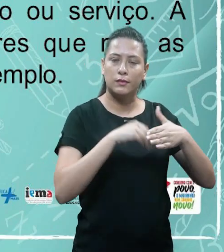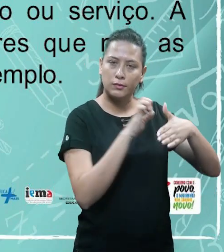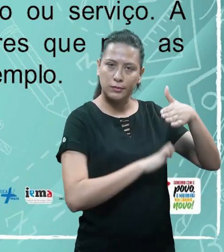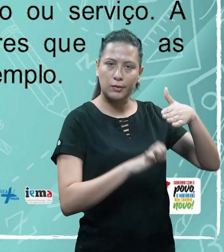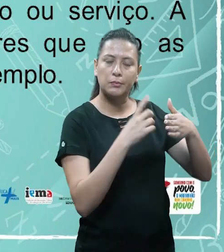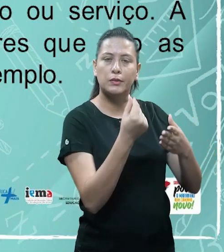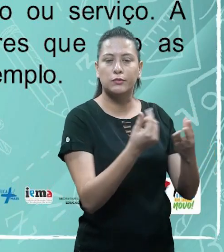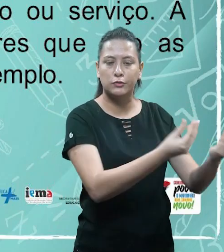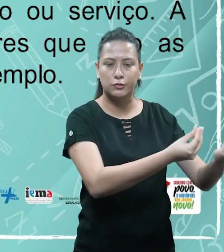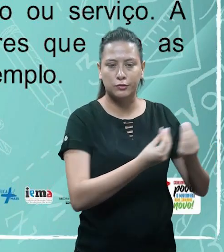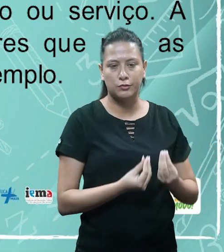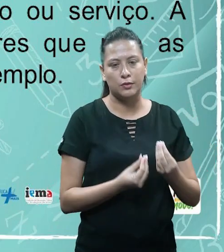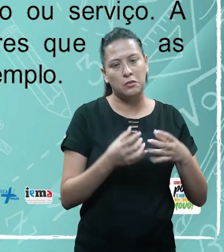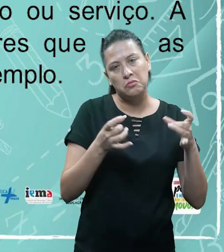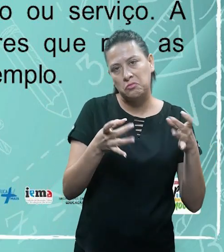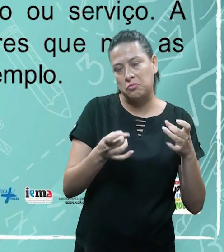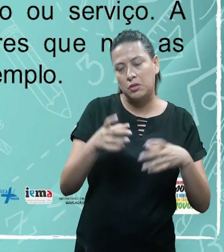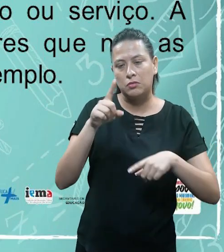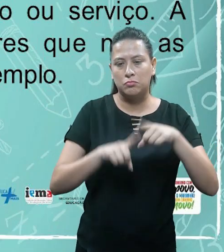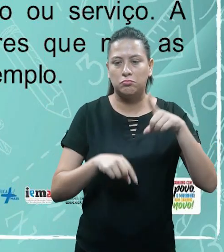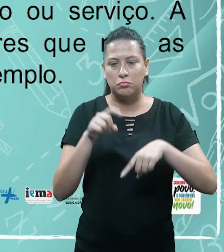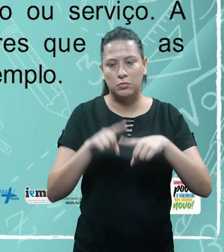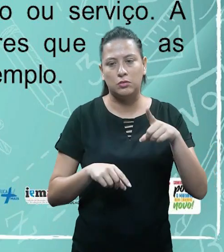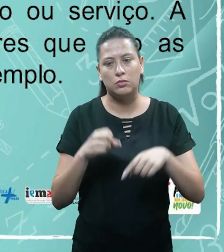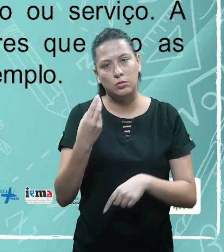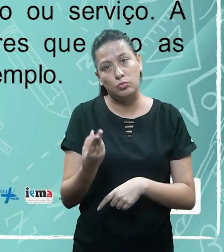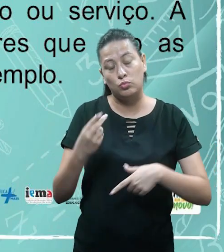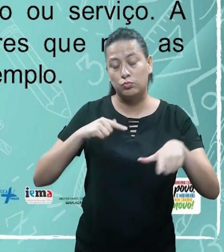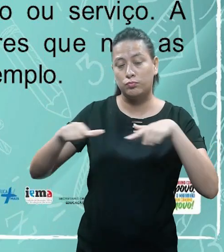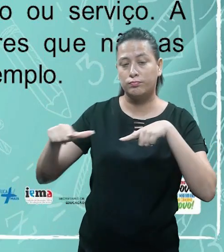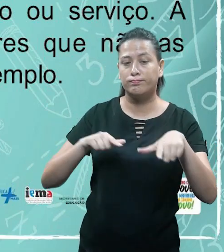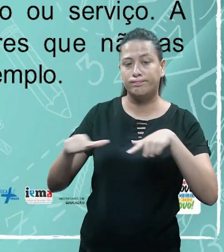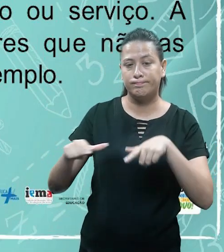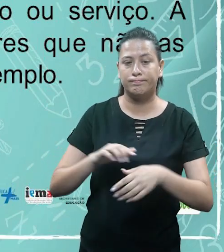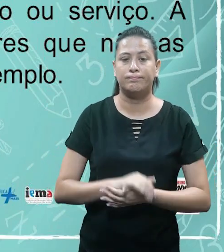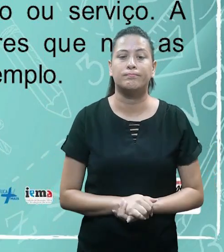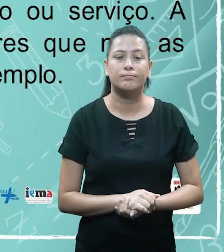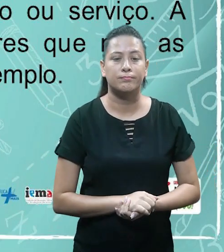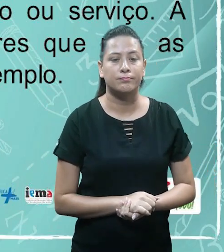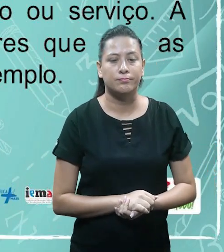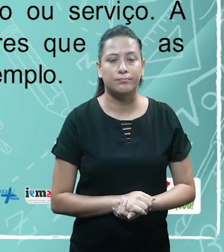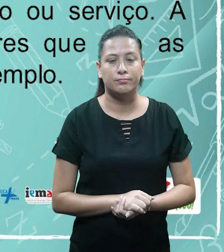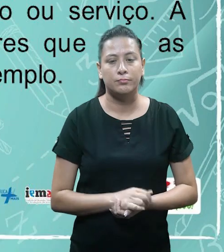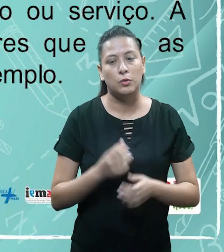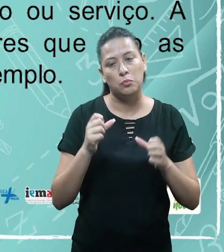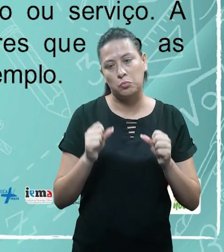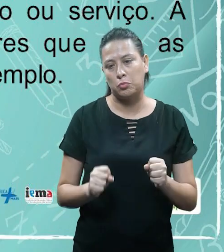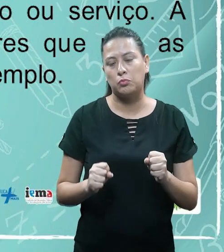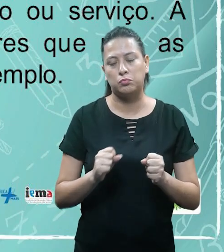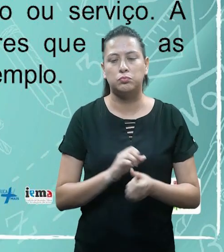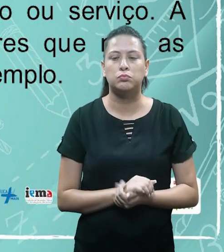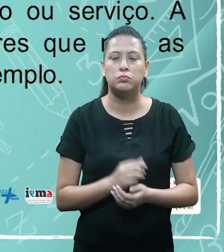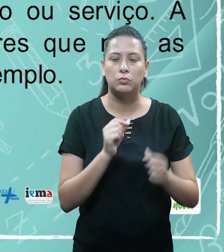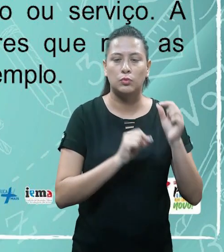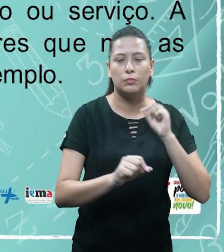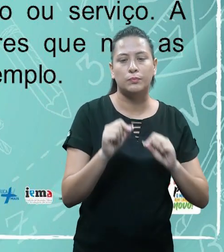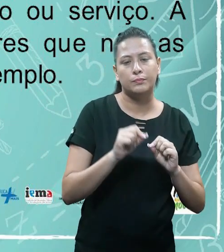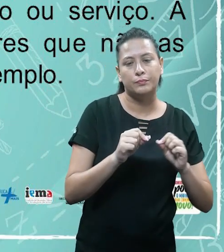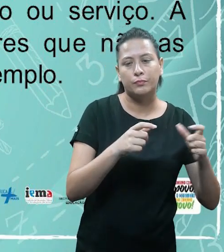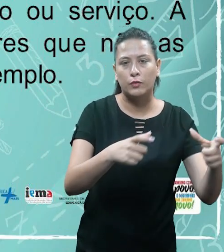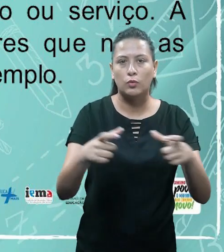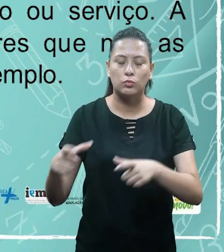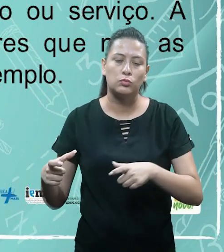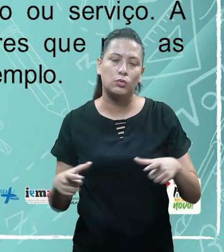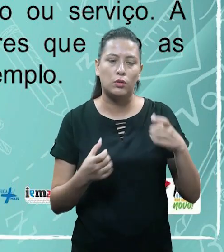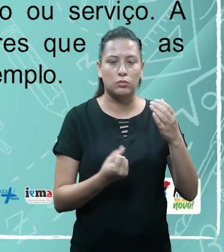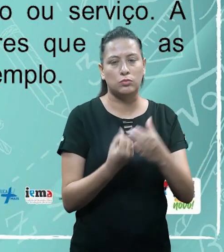empresa, tá? Representam então qualquer venda de produto ou serviço. A renda, no entanto, pode surgir de outros lugares